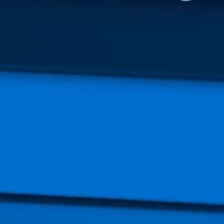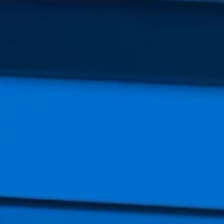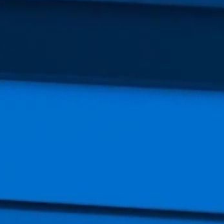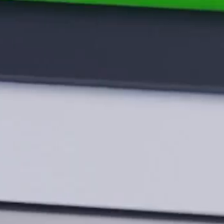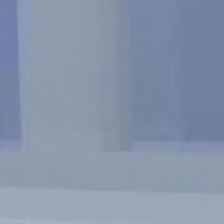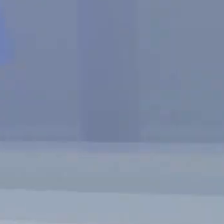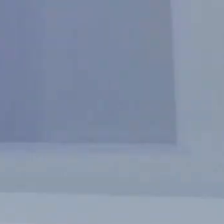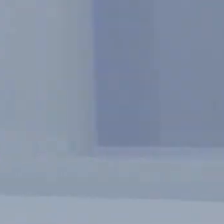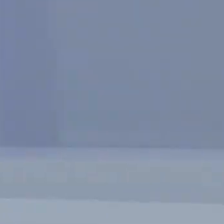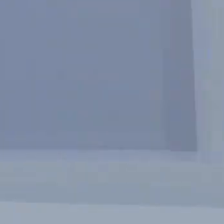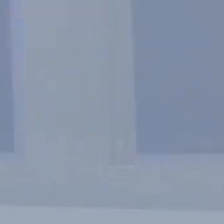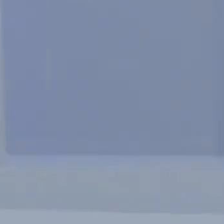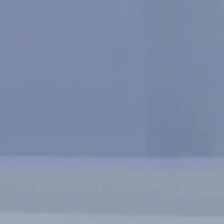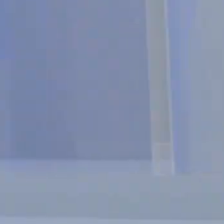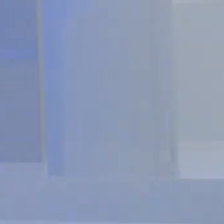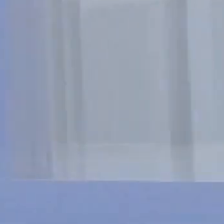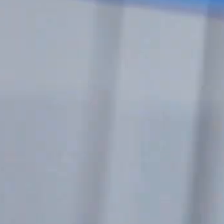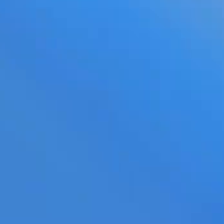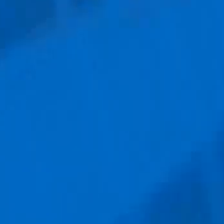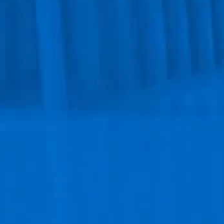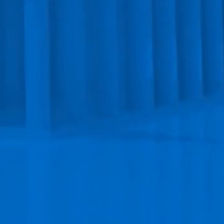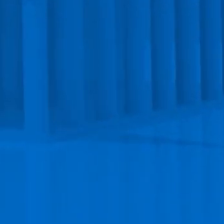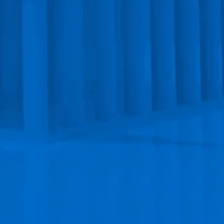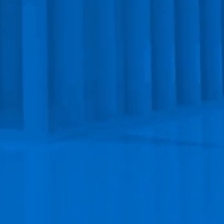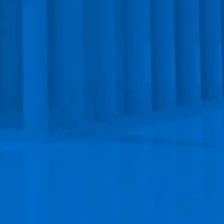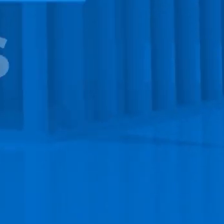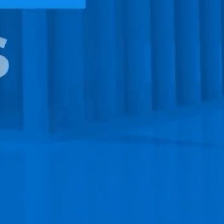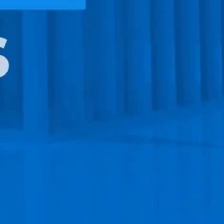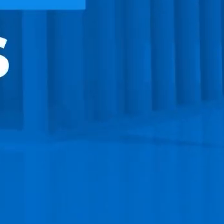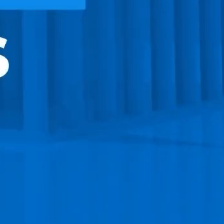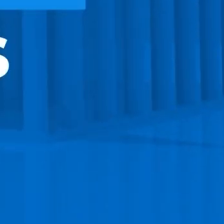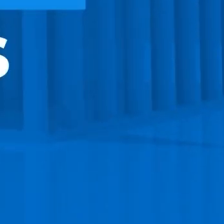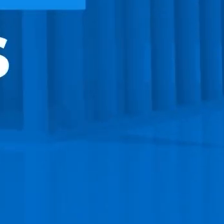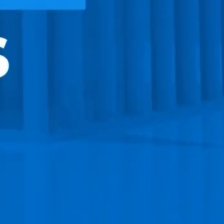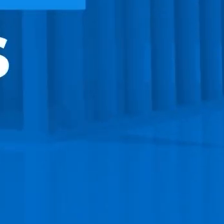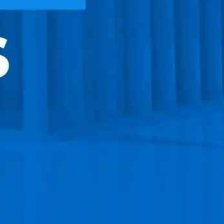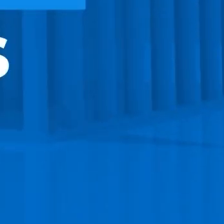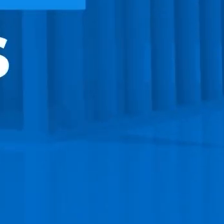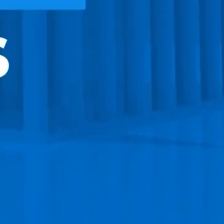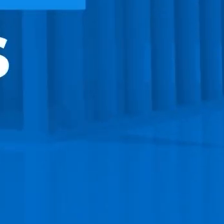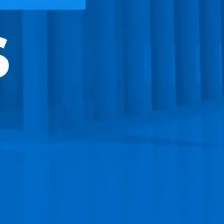E aí A CIDADE NO